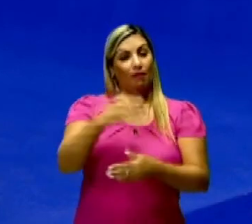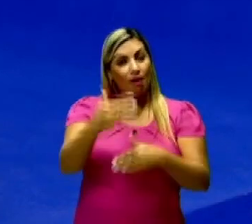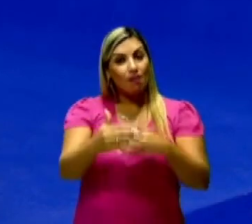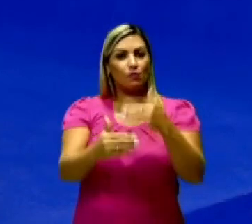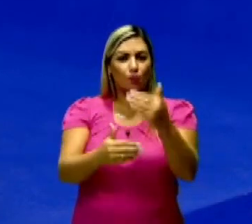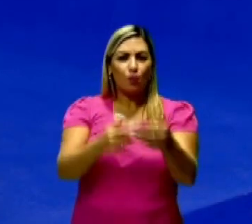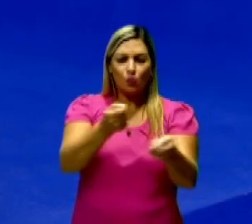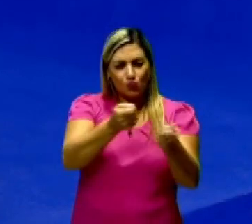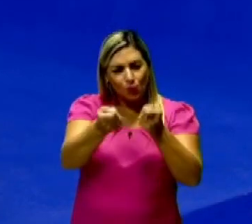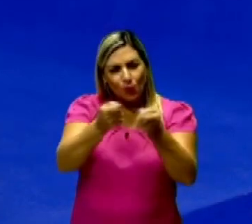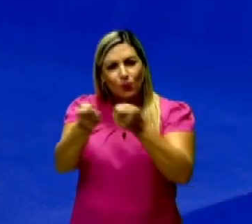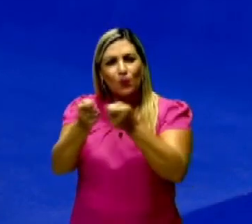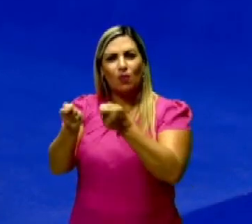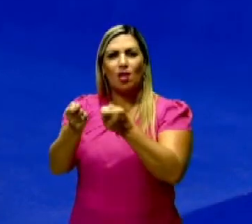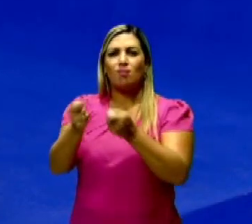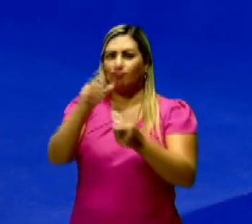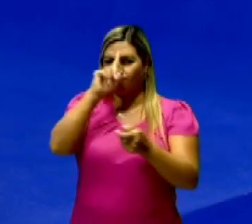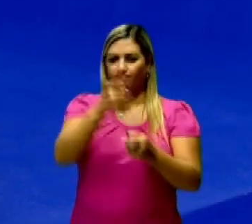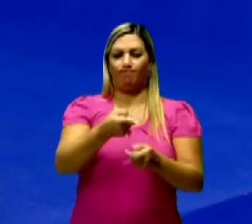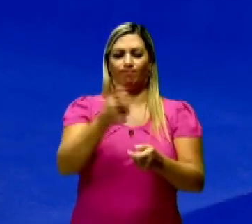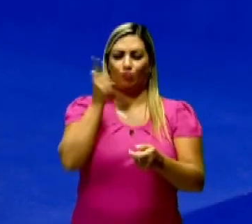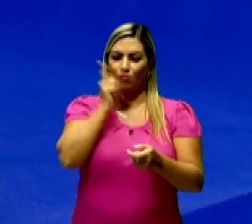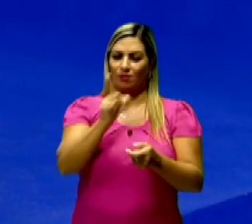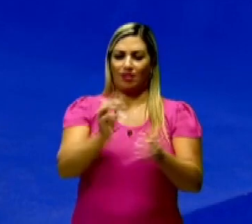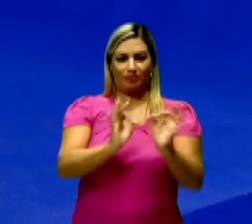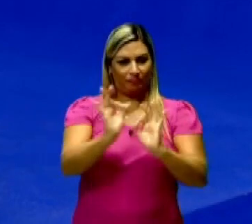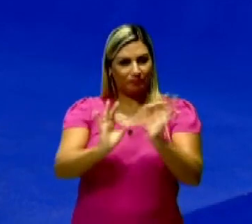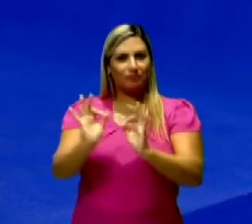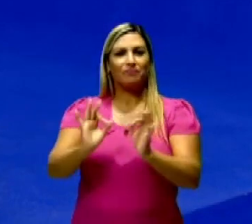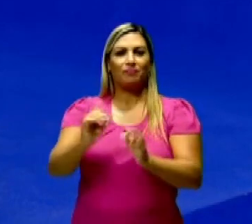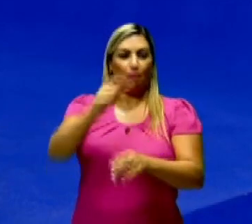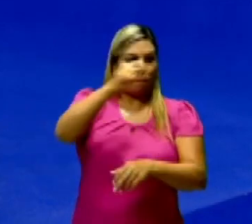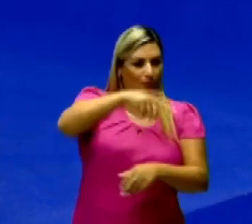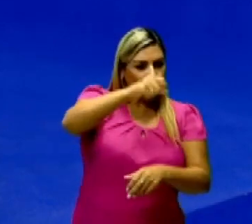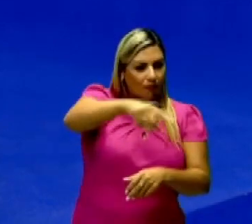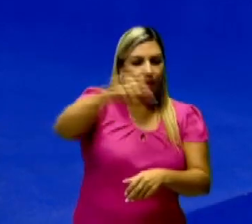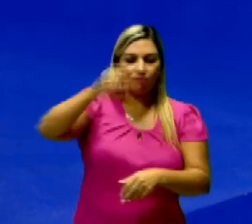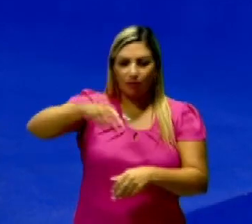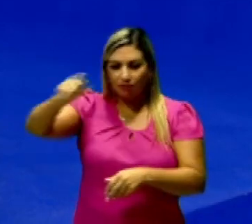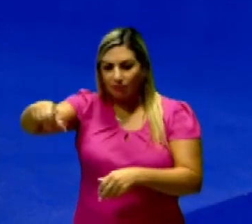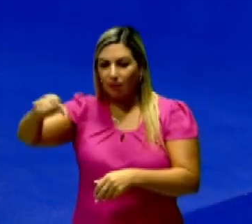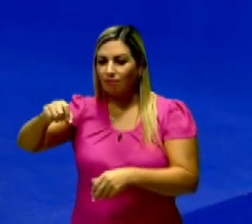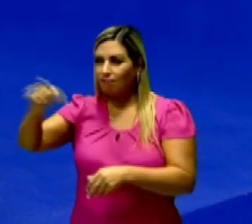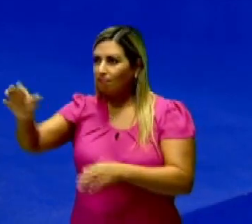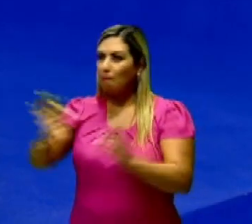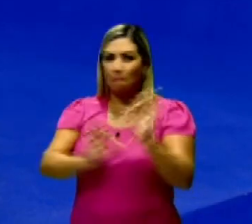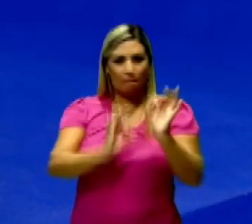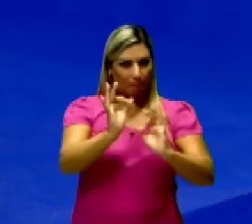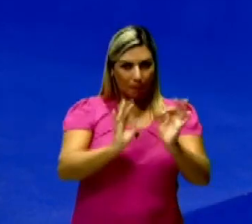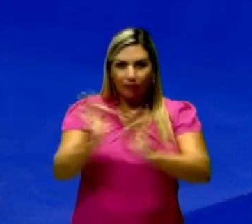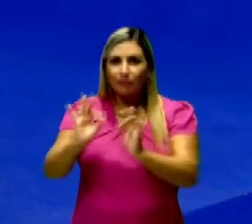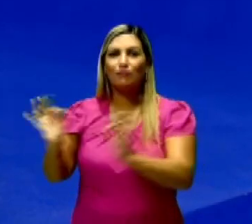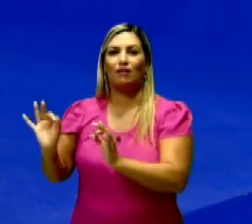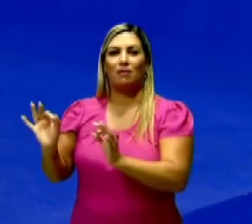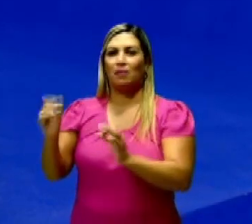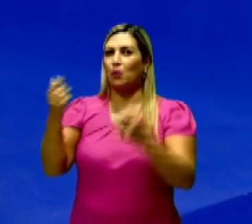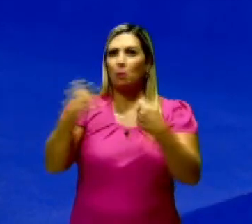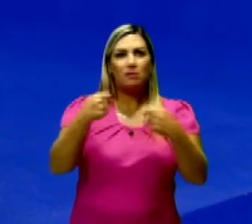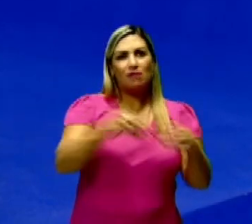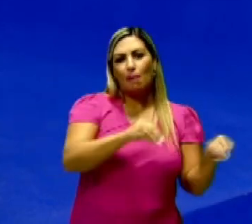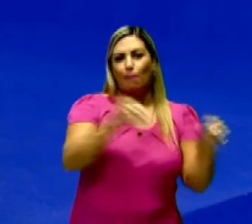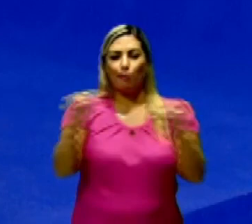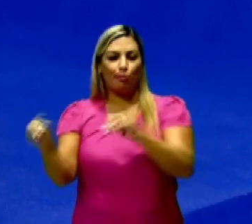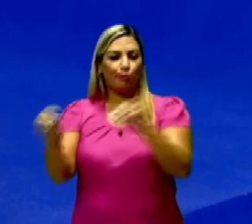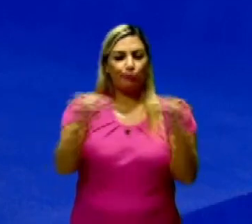poucos, dominando essa natureza. Tá fazendo aí o plantio e conseguindo fazer o planejamento. Pra não precisar ficar